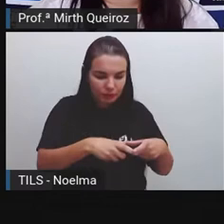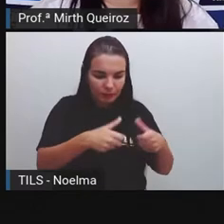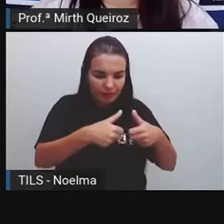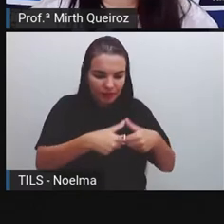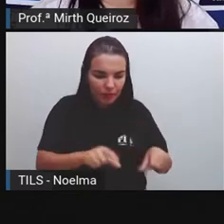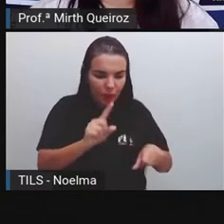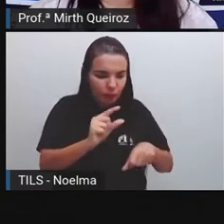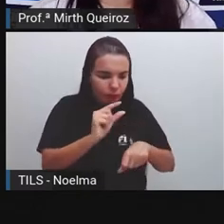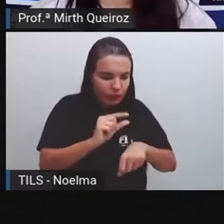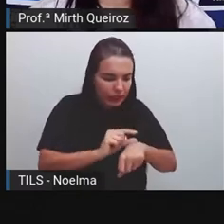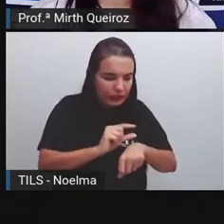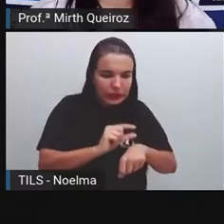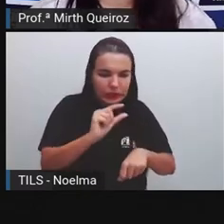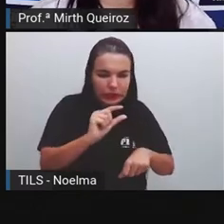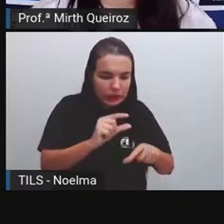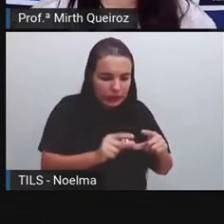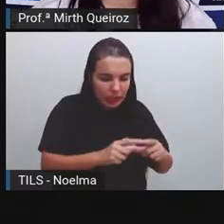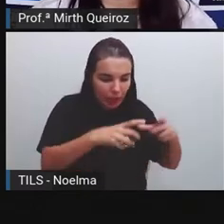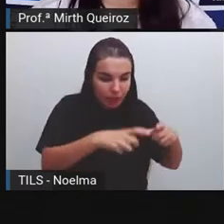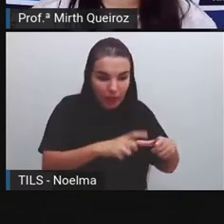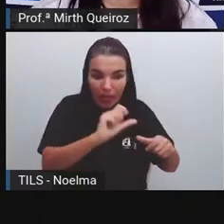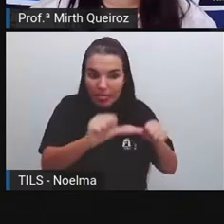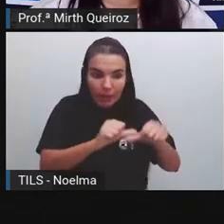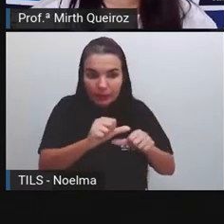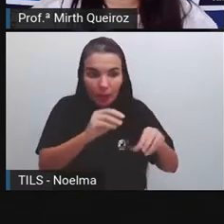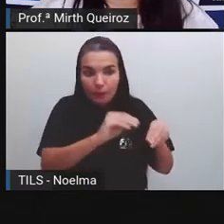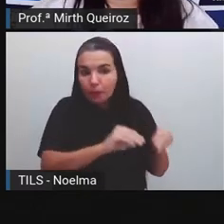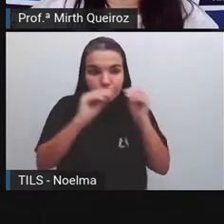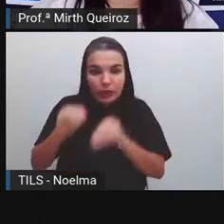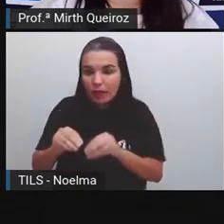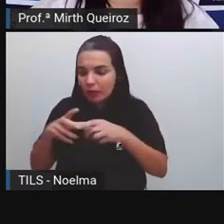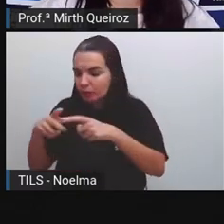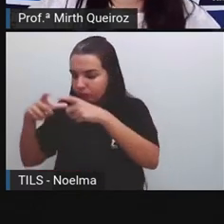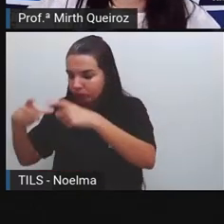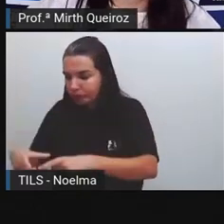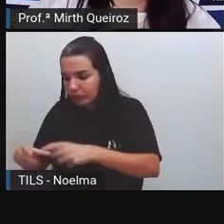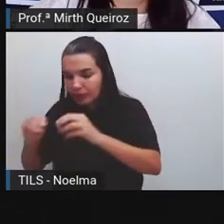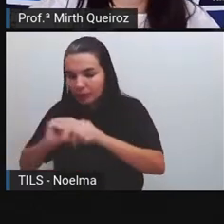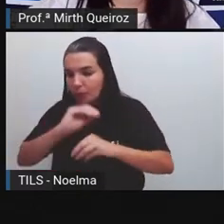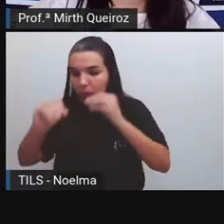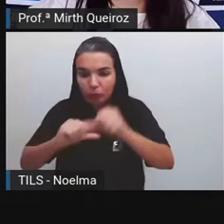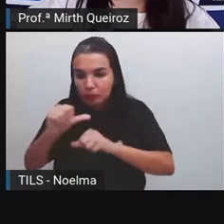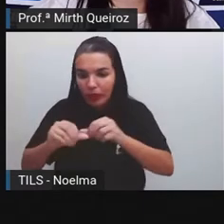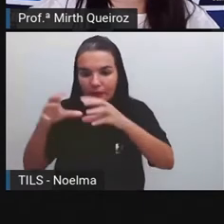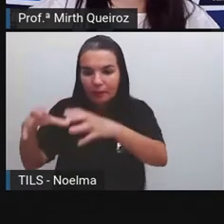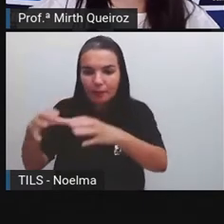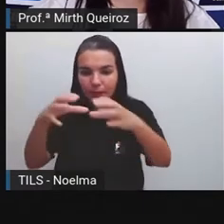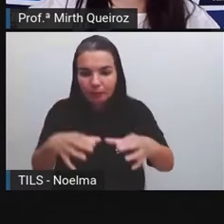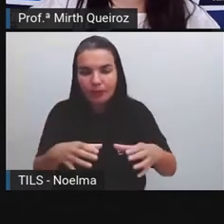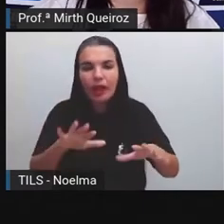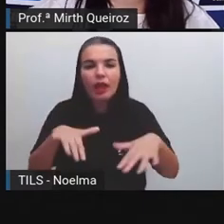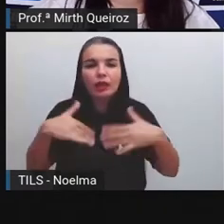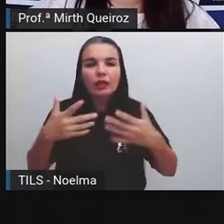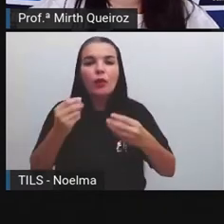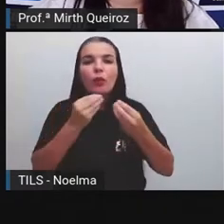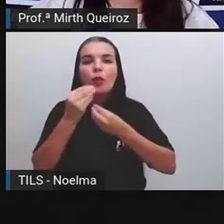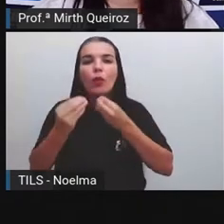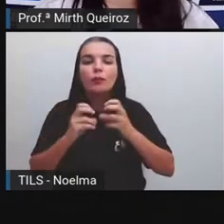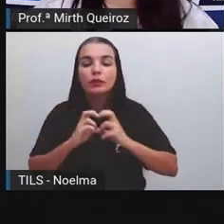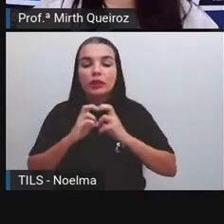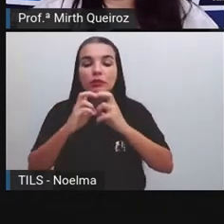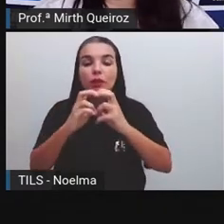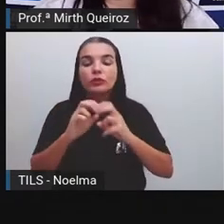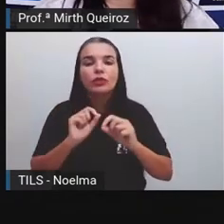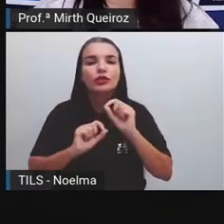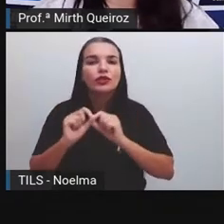a criação de tantas coisas que a gente tem hoje, o meio de transporte deles eram